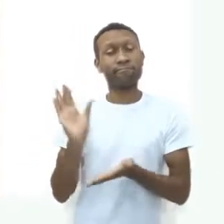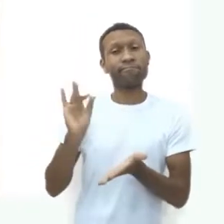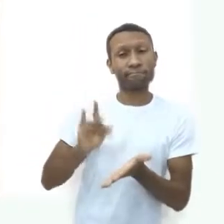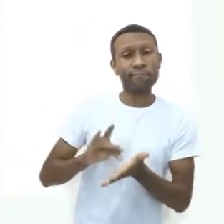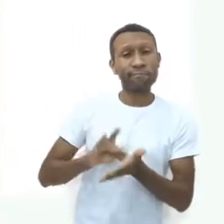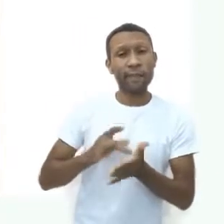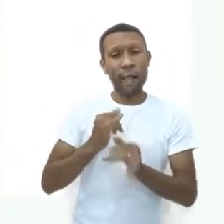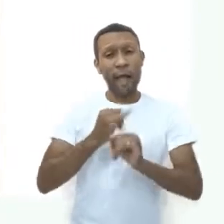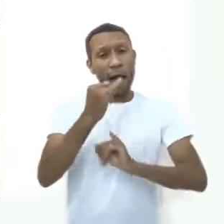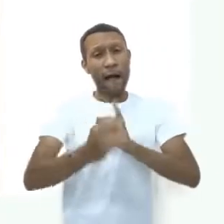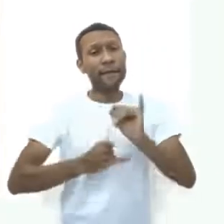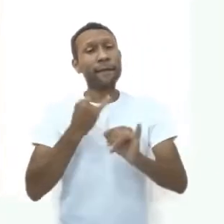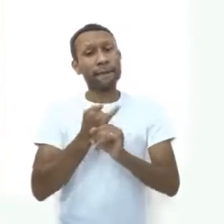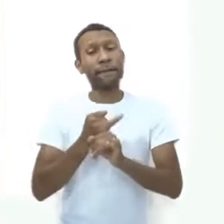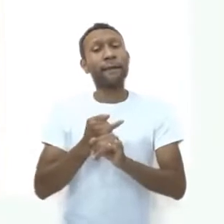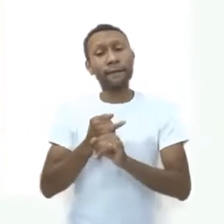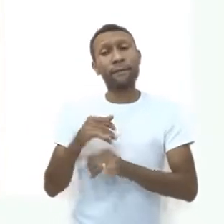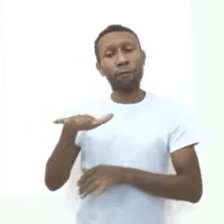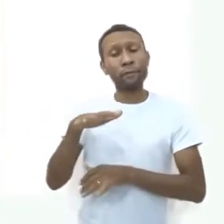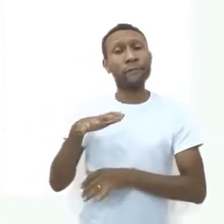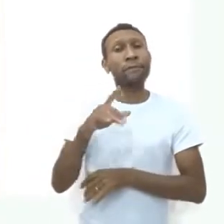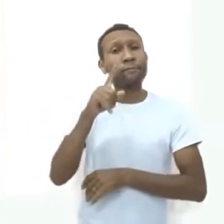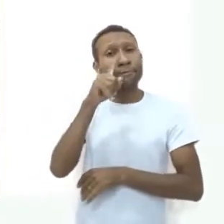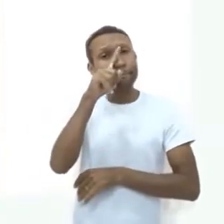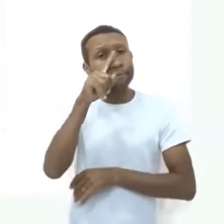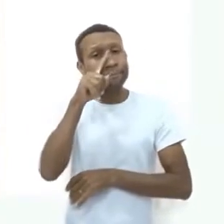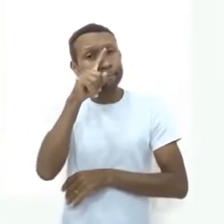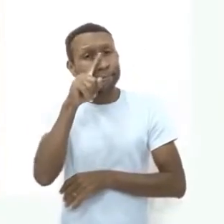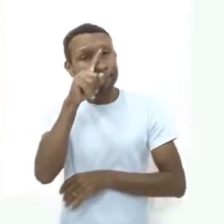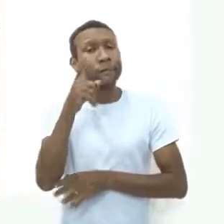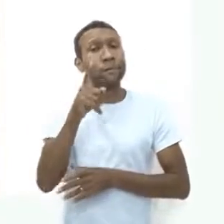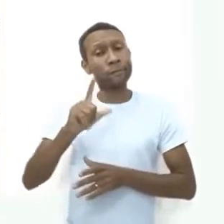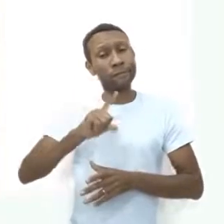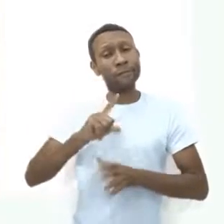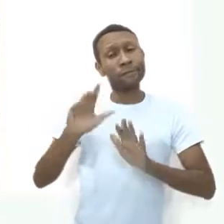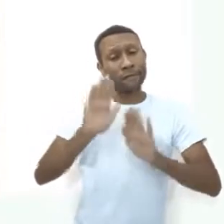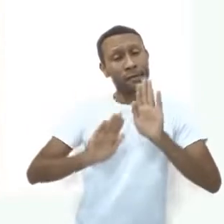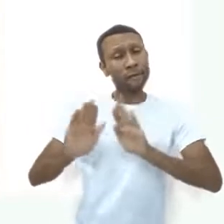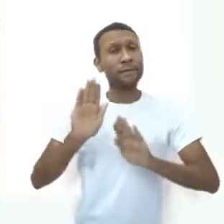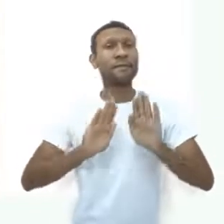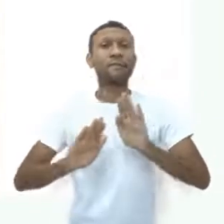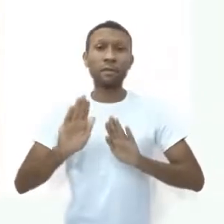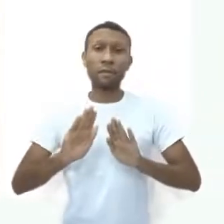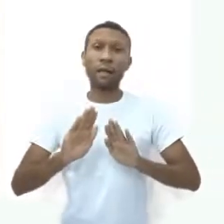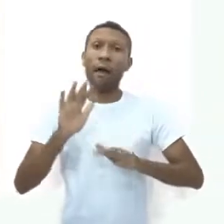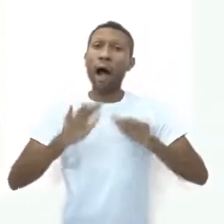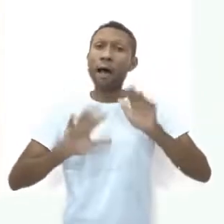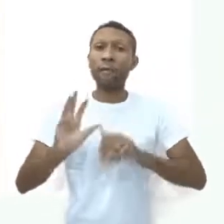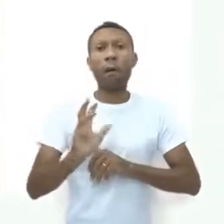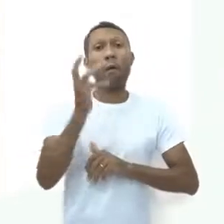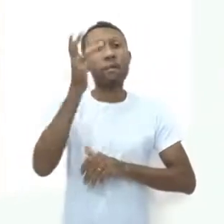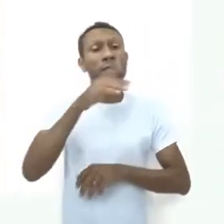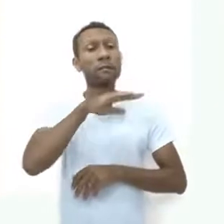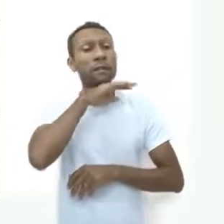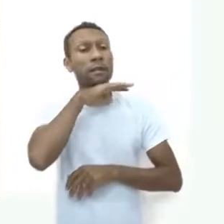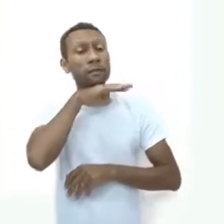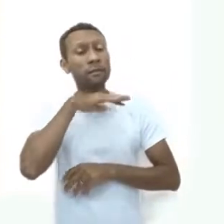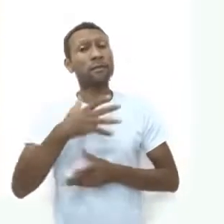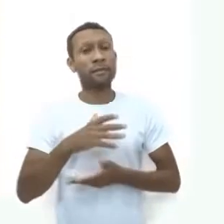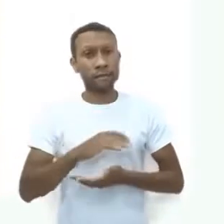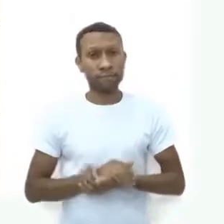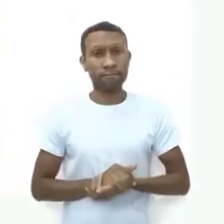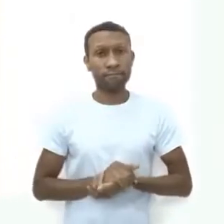a internet é um lugar muito perigoso e nenhum cuidado é suficiente. Alguma coisa ruim vai acabar acontecendo